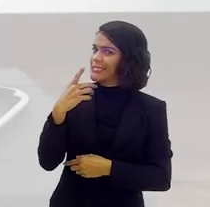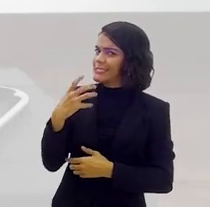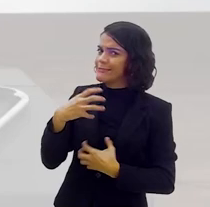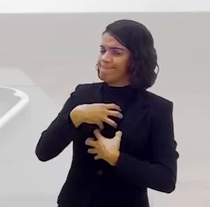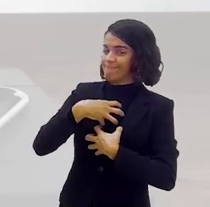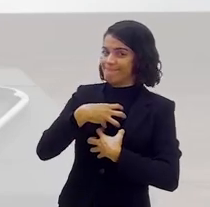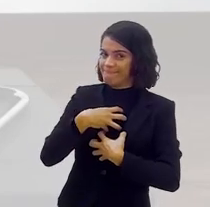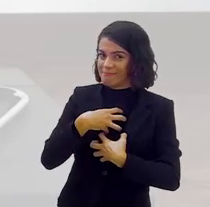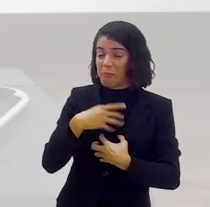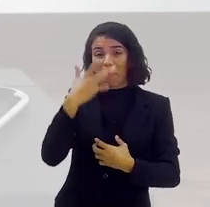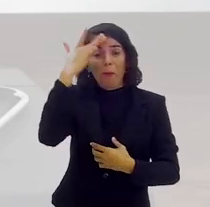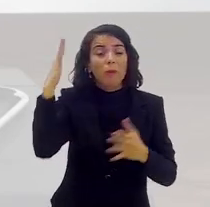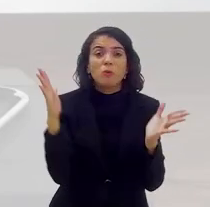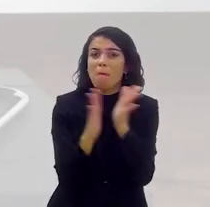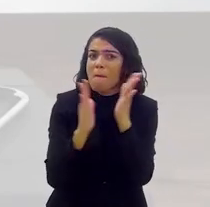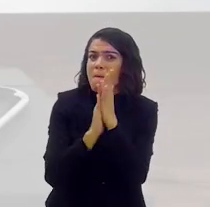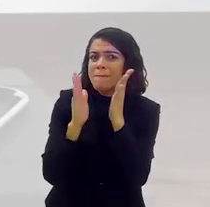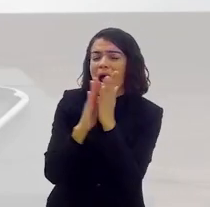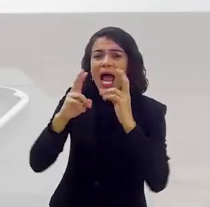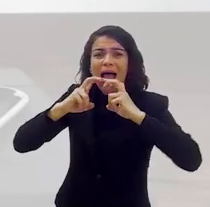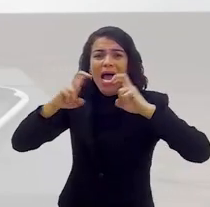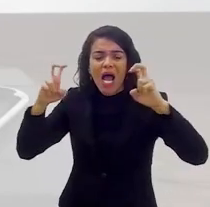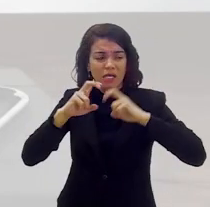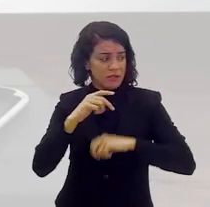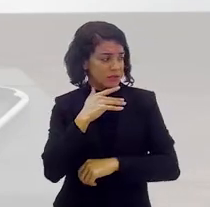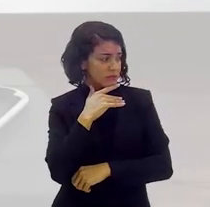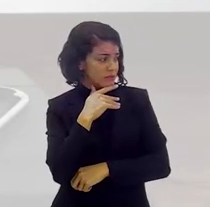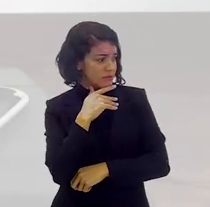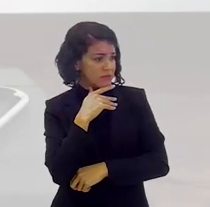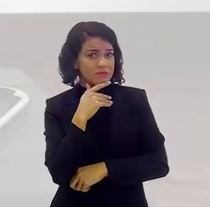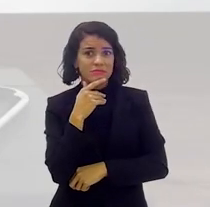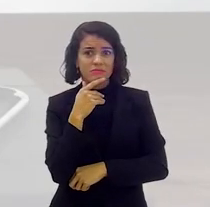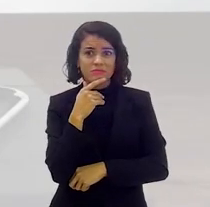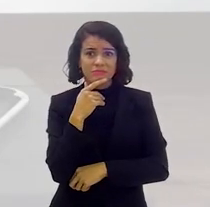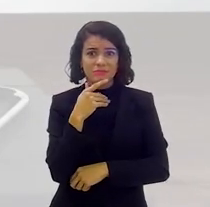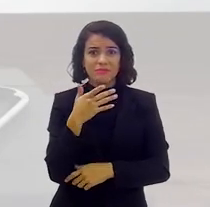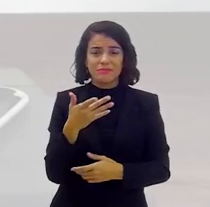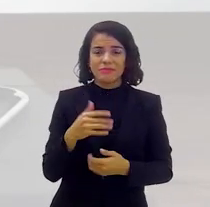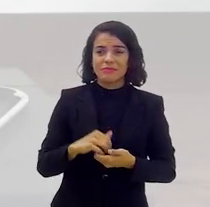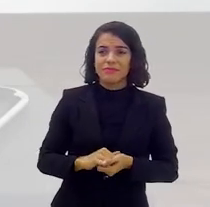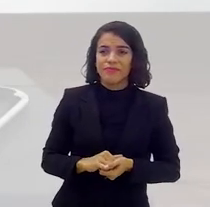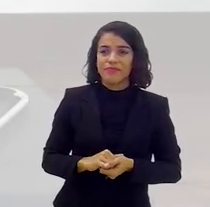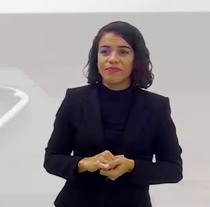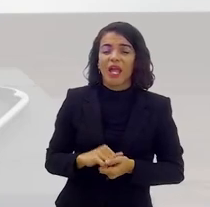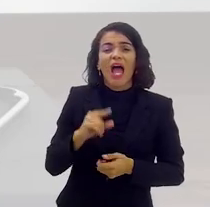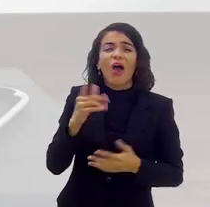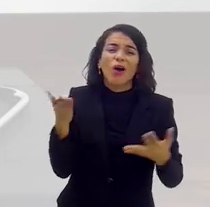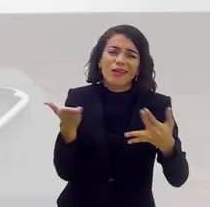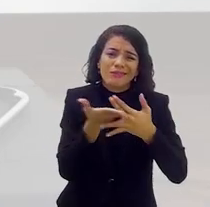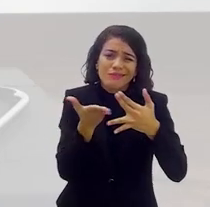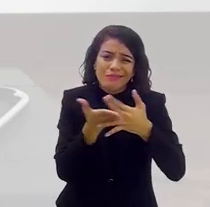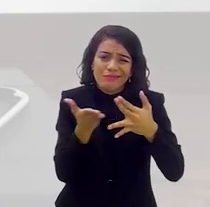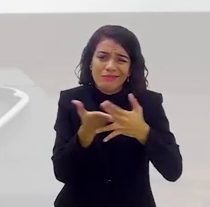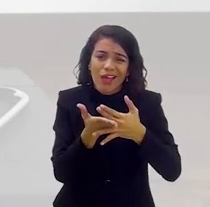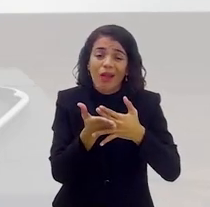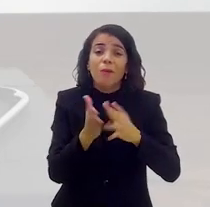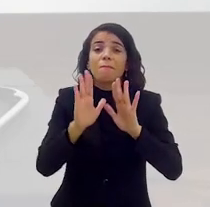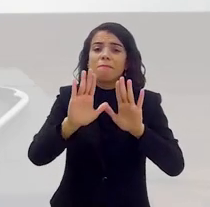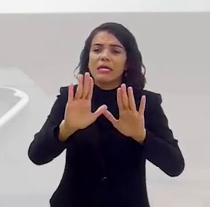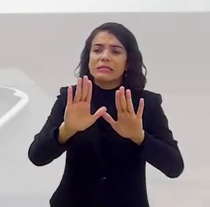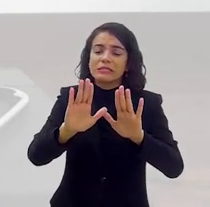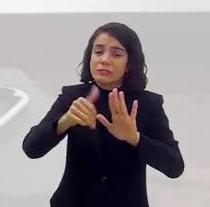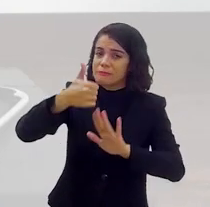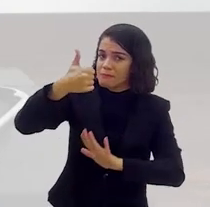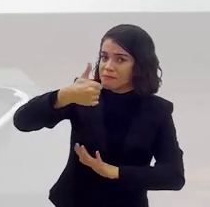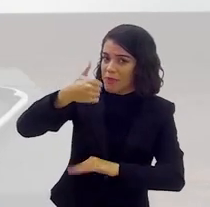também eu fiquei, porque o povo batia palma, batia palma, assim, uma coisa assim, até ele desceu outra vez. Nós vamos a um intervalo, mas eu quero